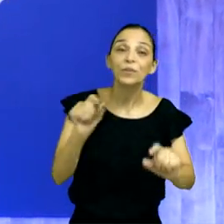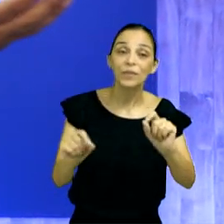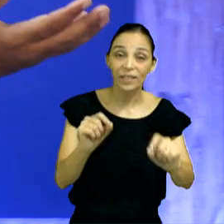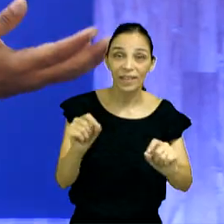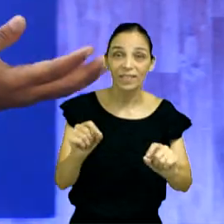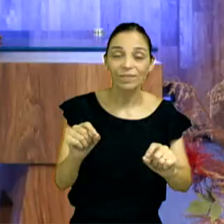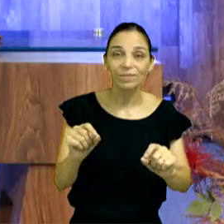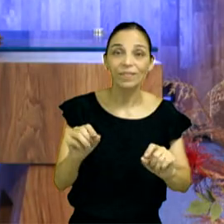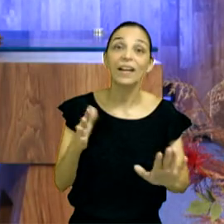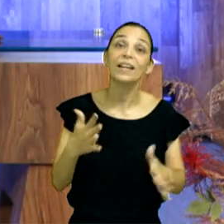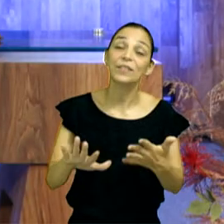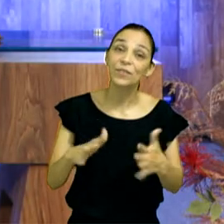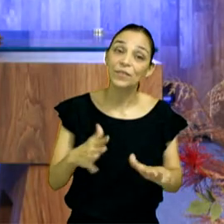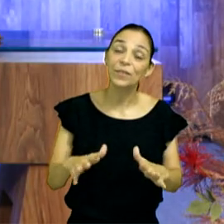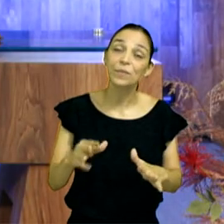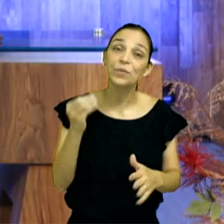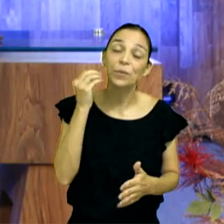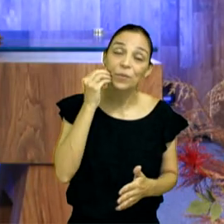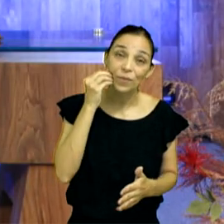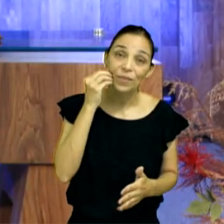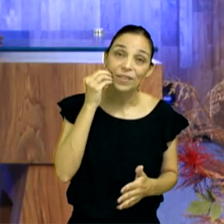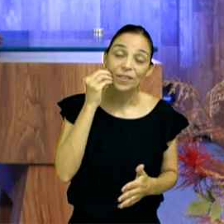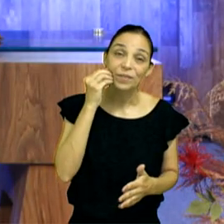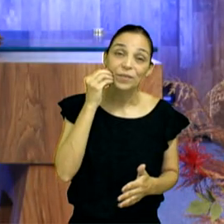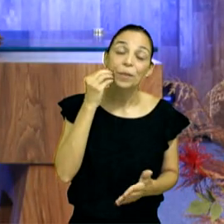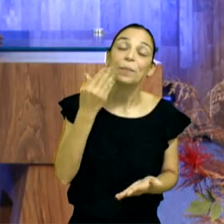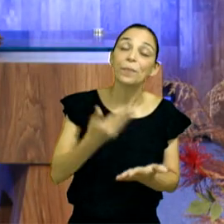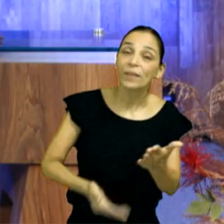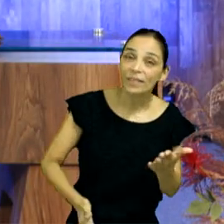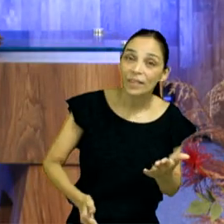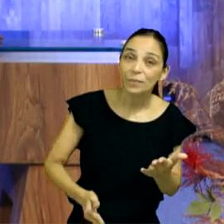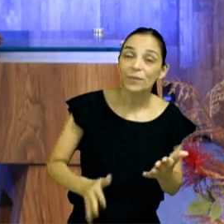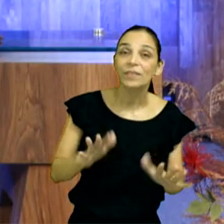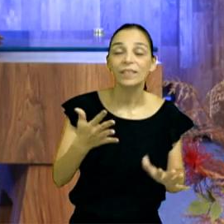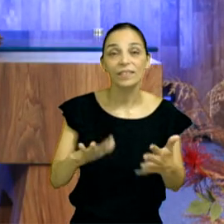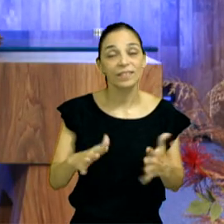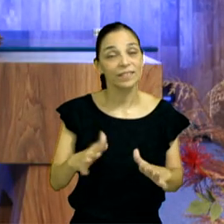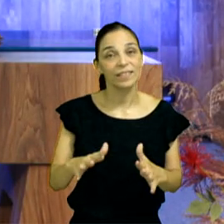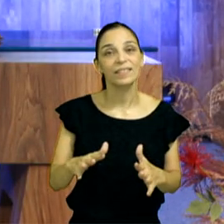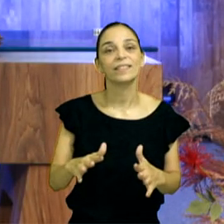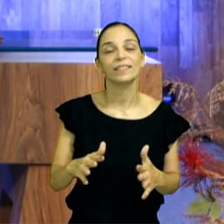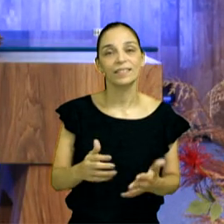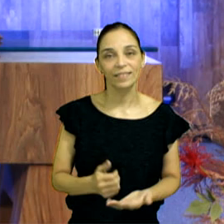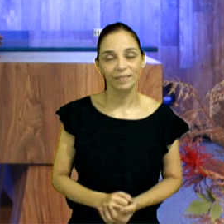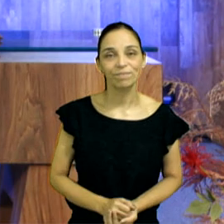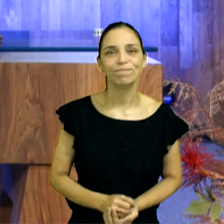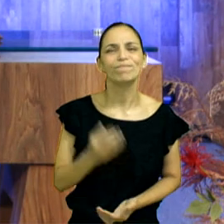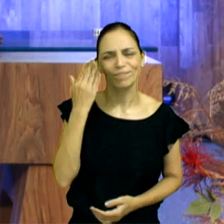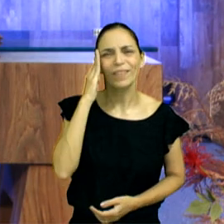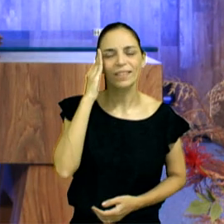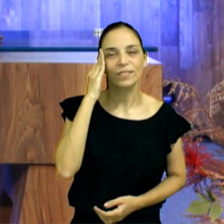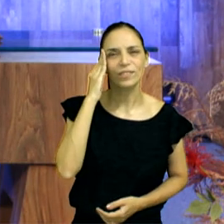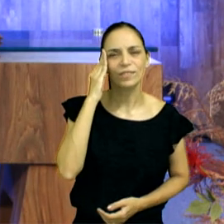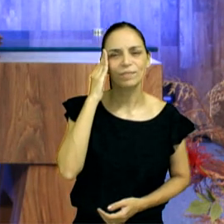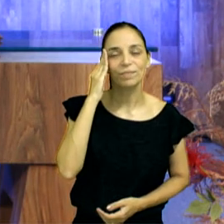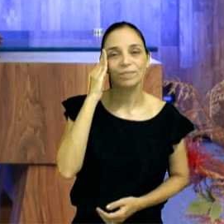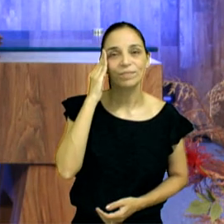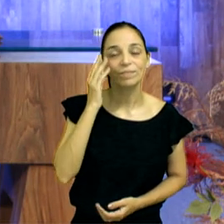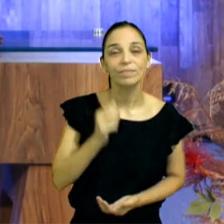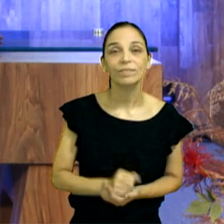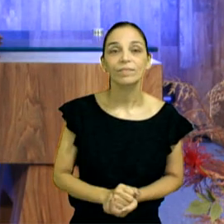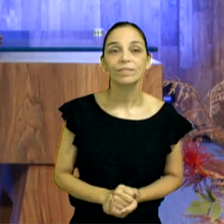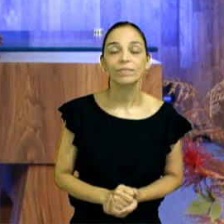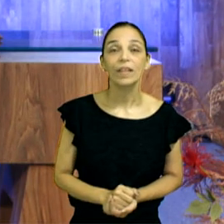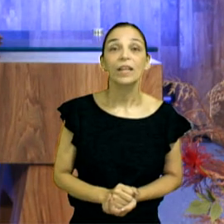aproveitamos e perdemos oportunidades. Amém, queridos? está dando-se a entender que a todo